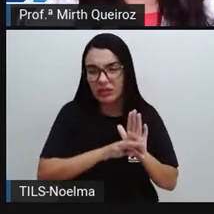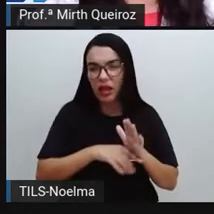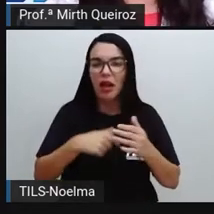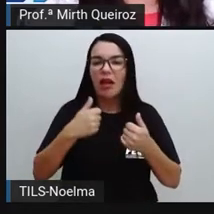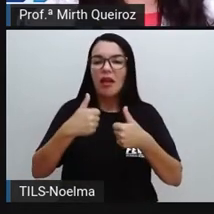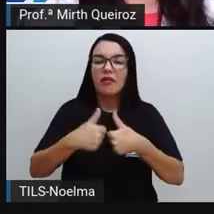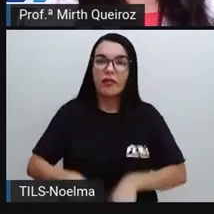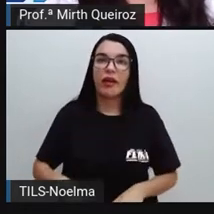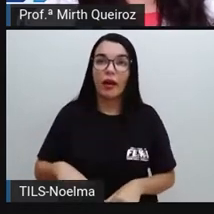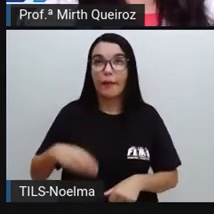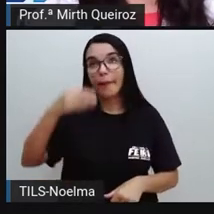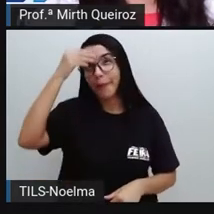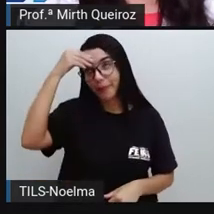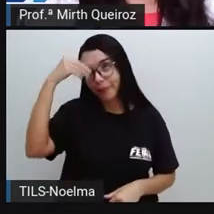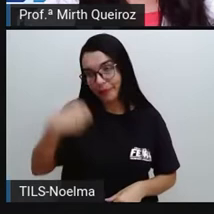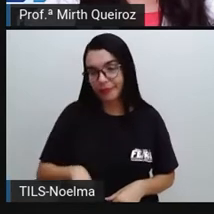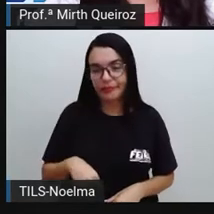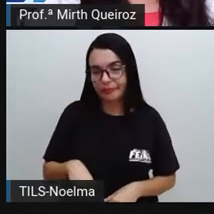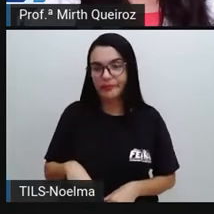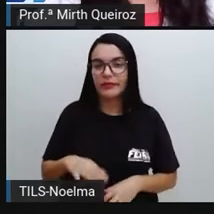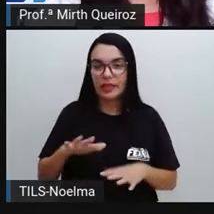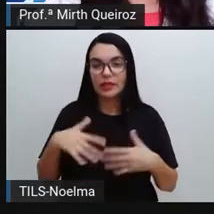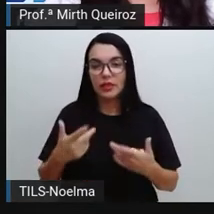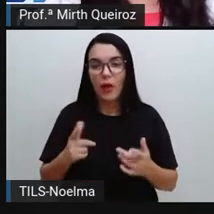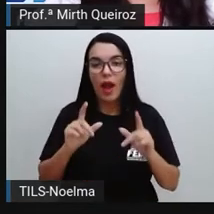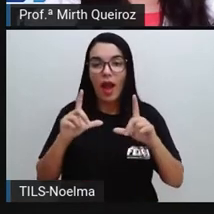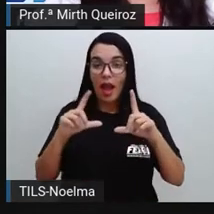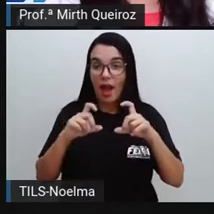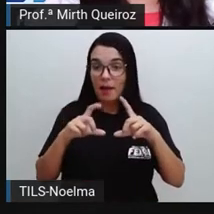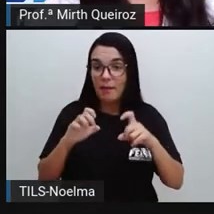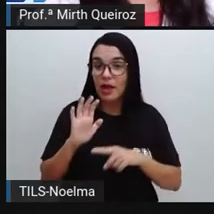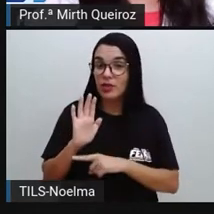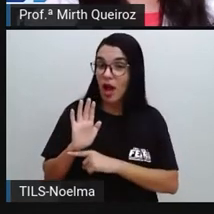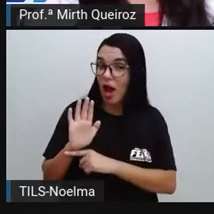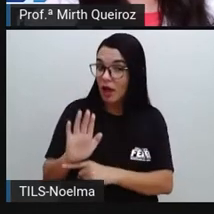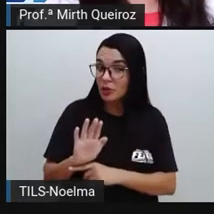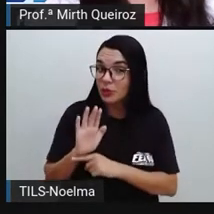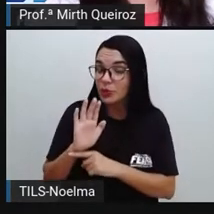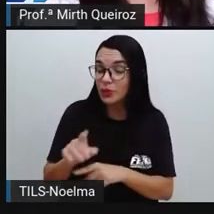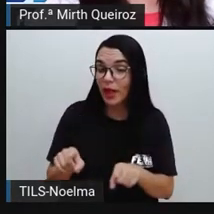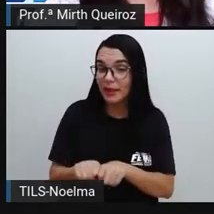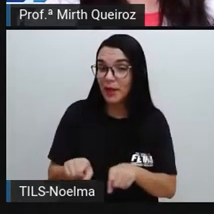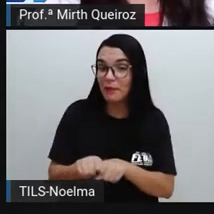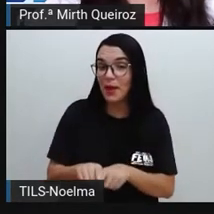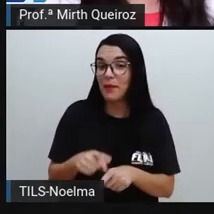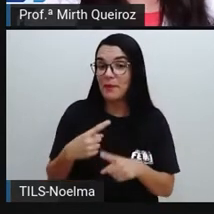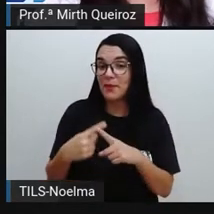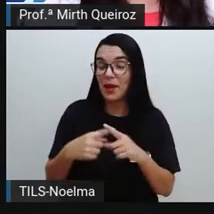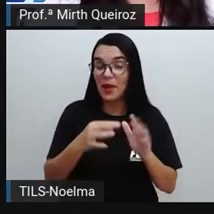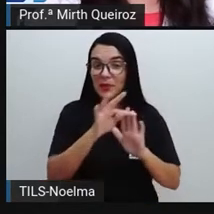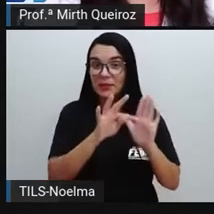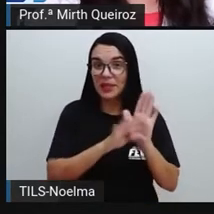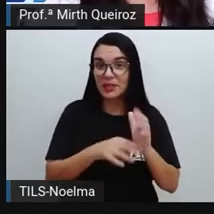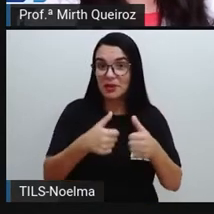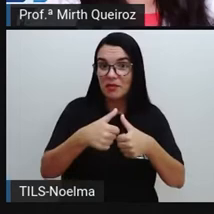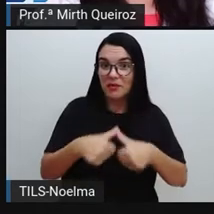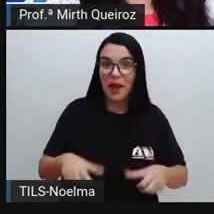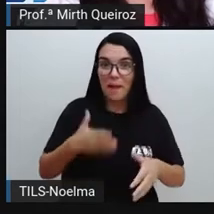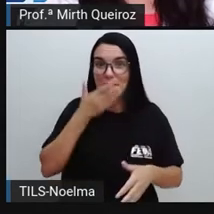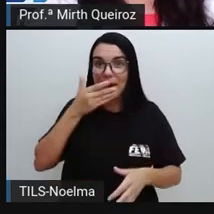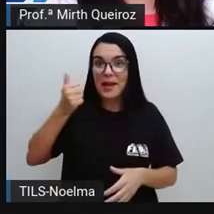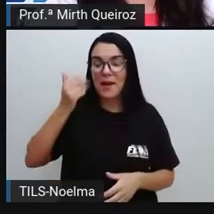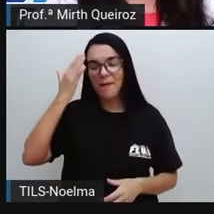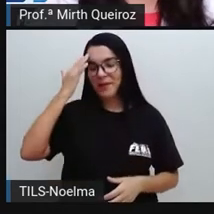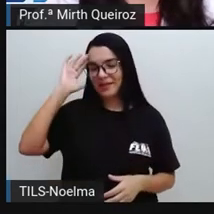presença da imagem, ela ajuda, ela ajuda não só para tornar esse texto mais atraente, mas também essa imagem ajuda na